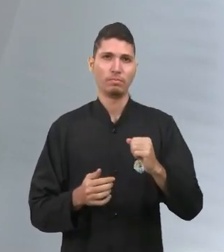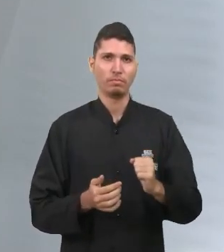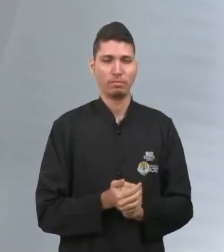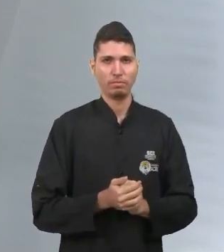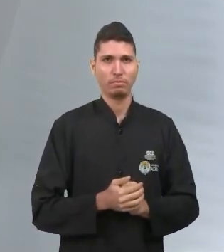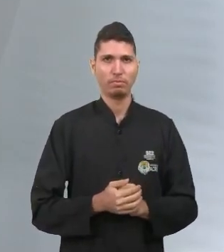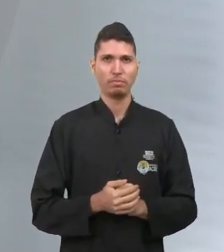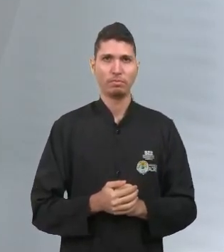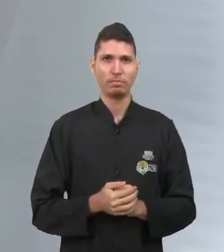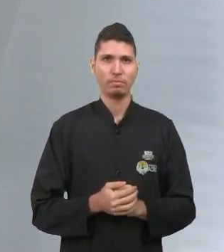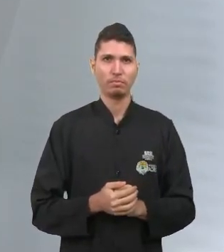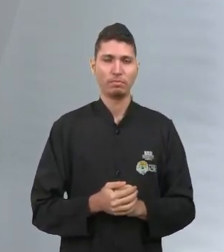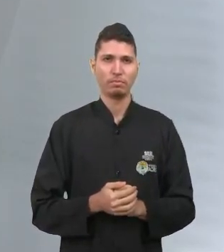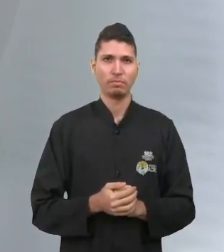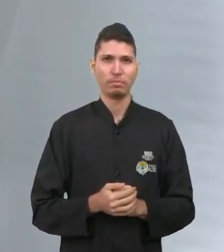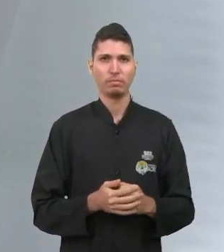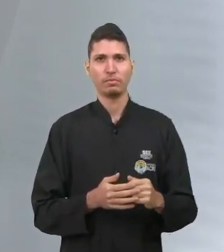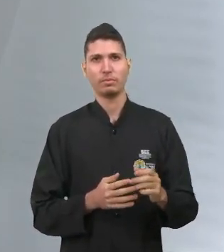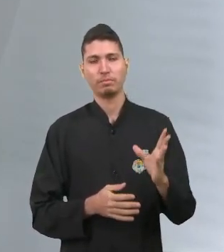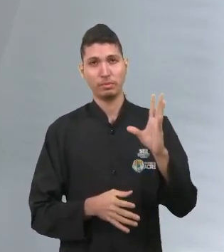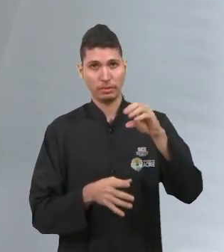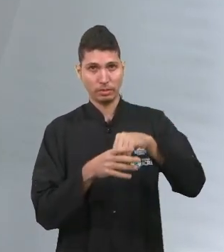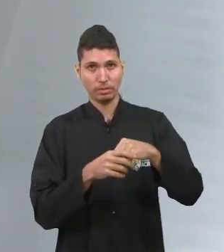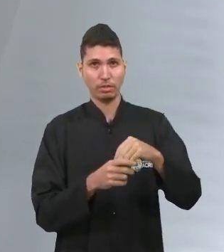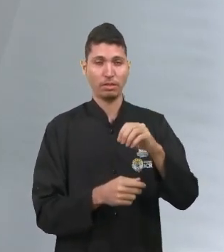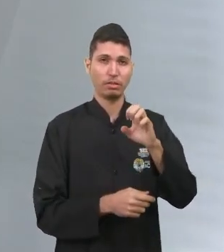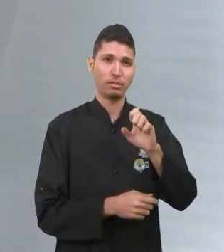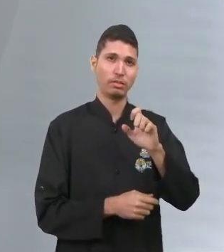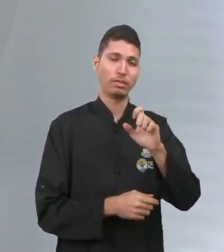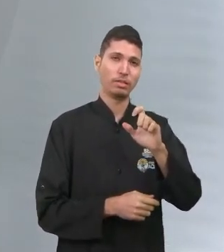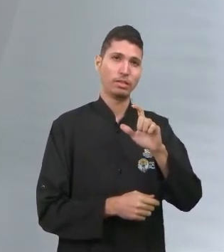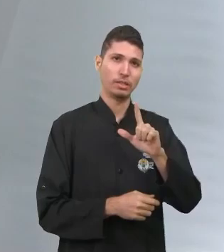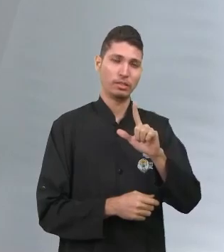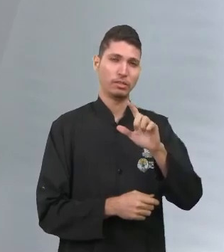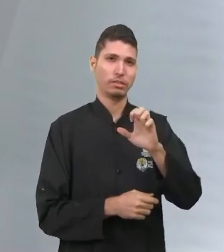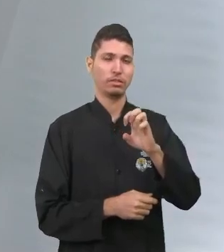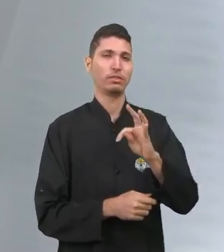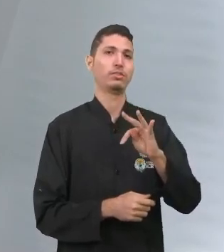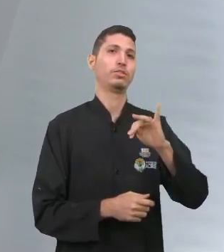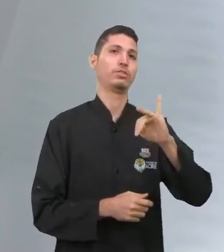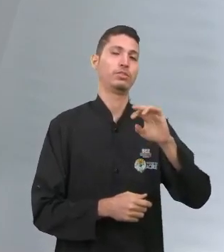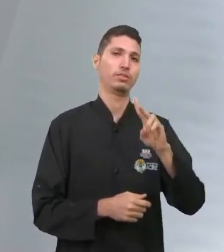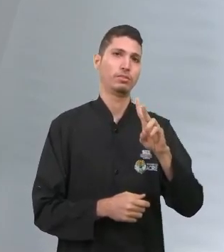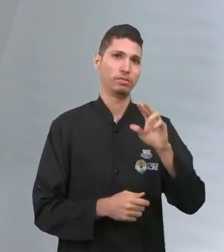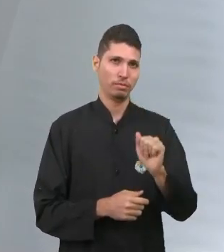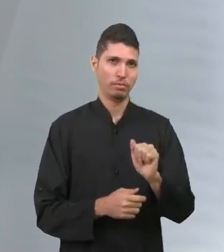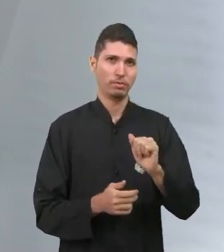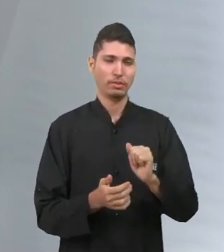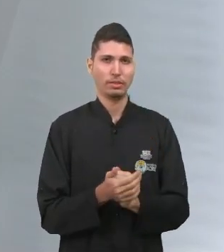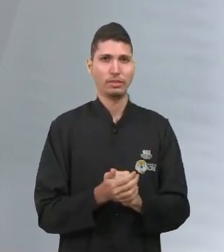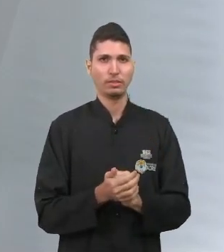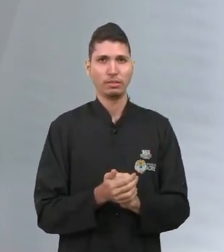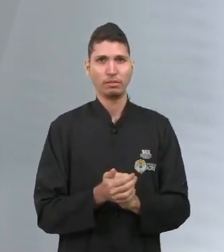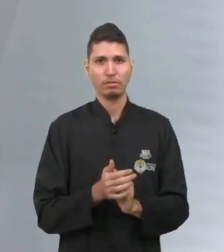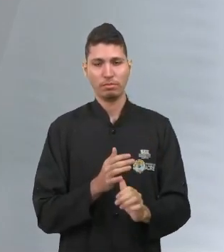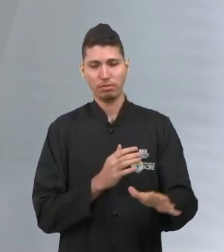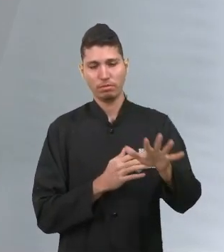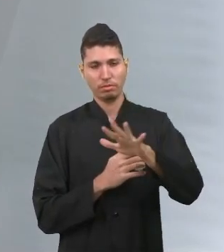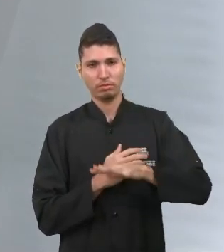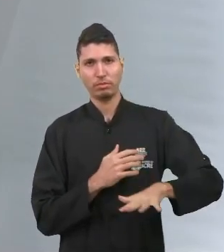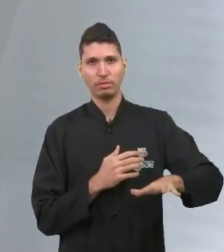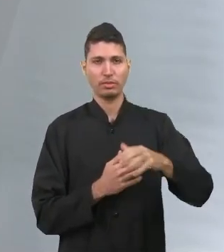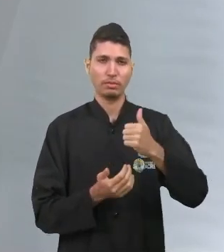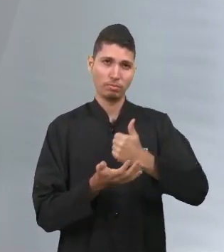eletiva, além do projeto de vida, claro, então são itinerários aí que vão